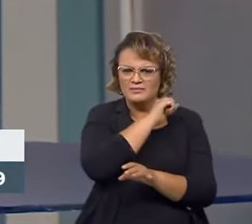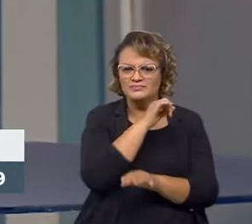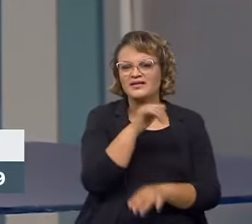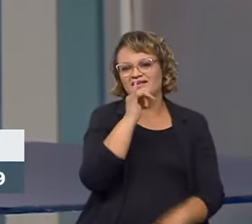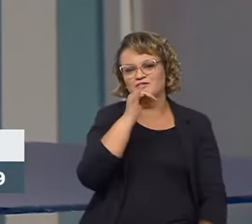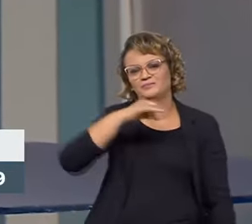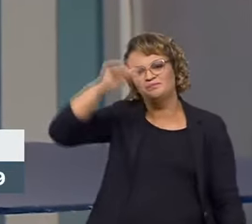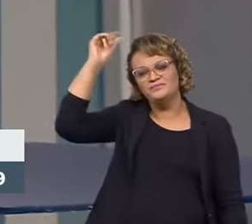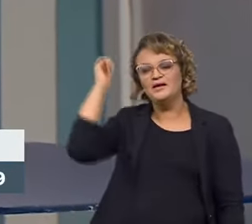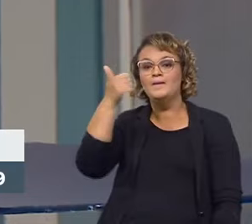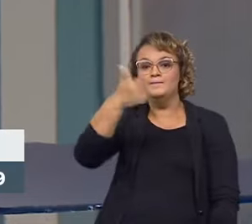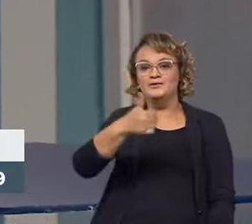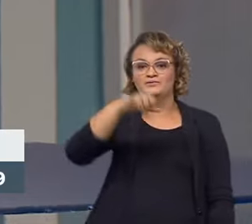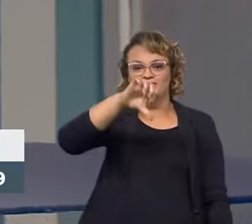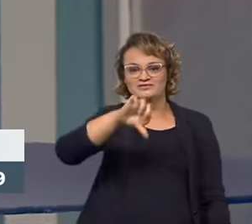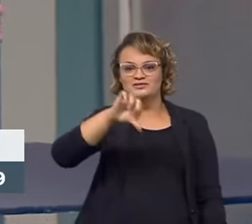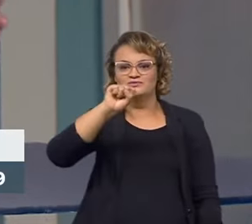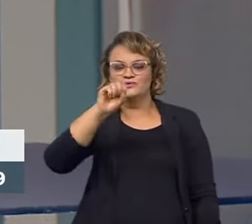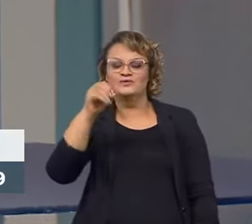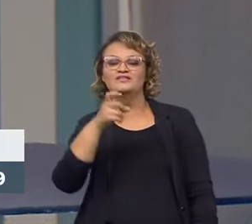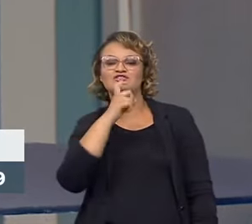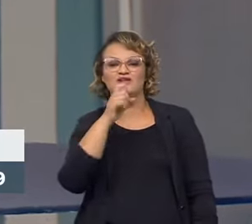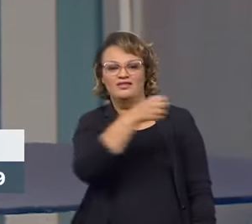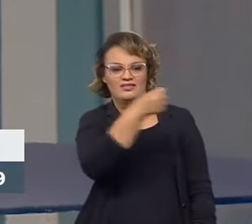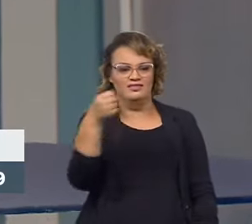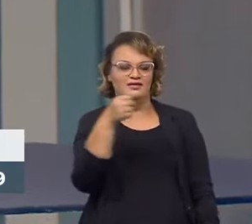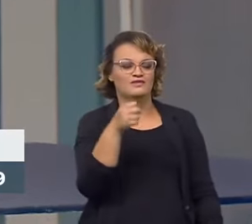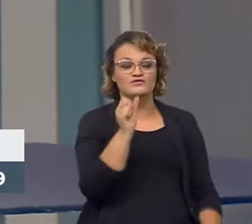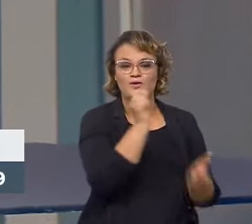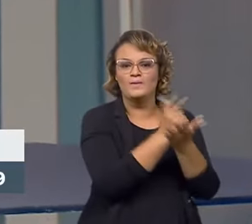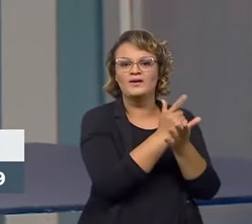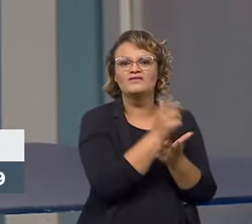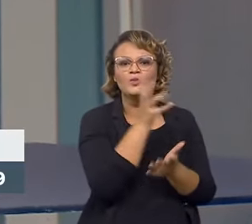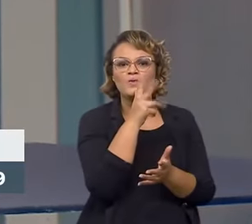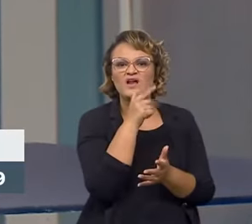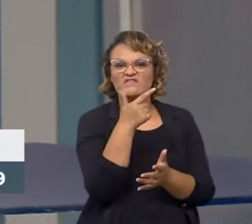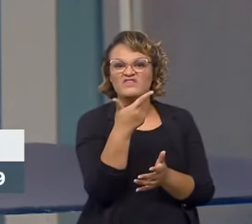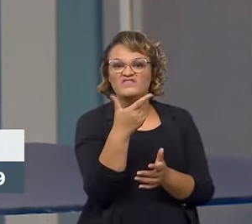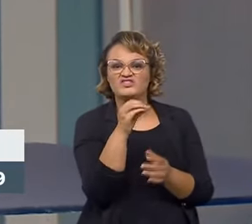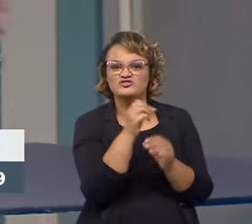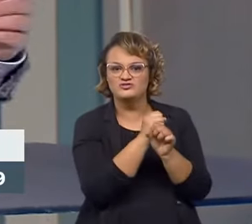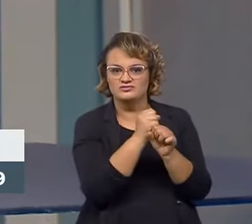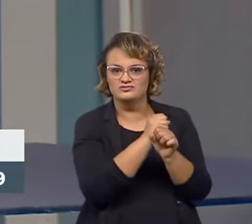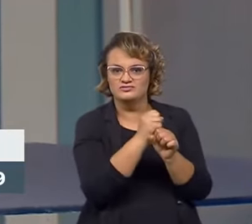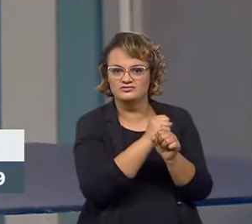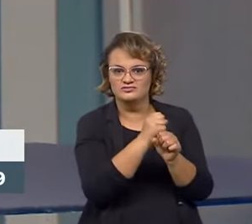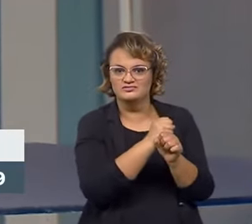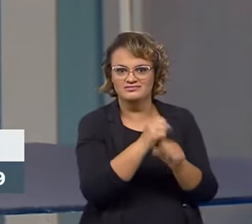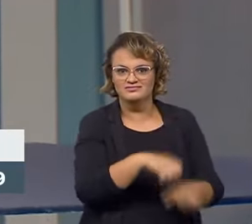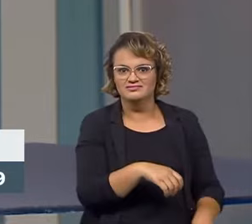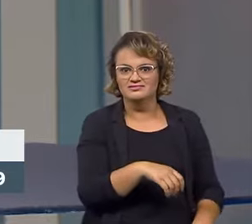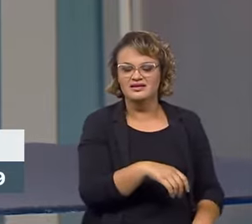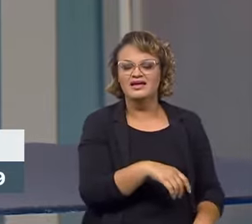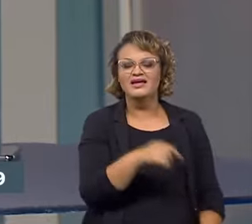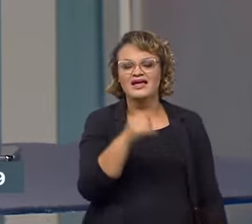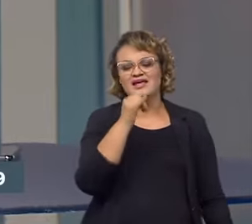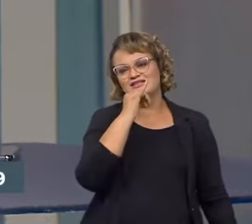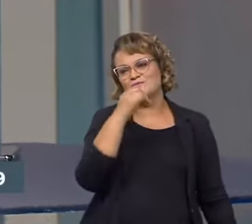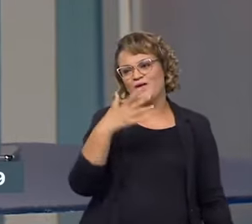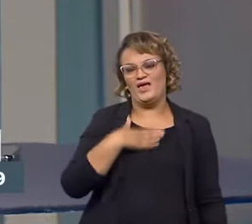década de 80, você comprava uma geladeira para ficar 15, 20, 30 anos na sua casa. Quantos não tinham essa experiência? Eu tive